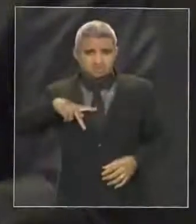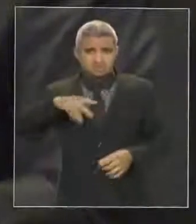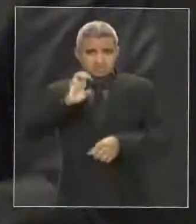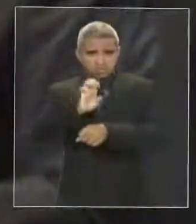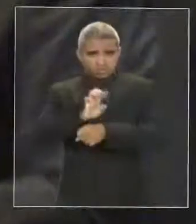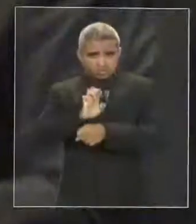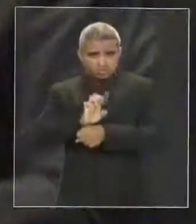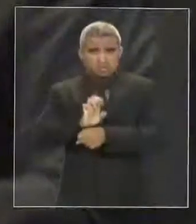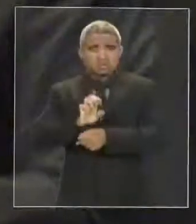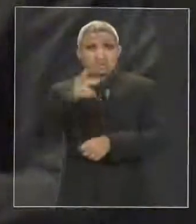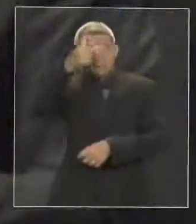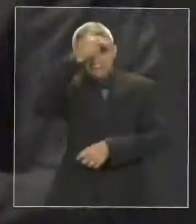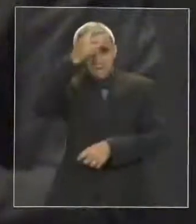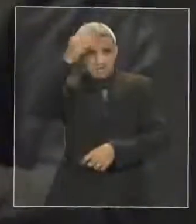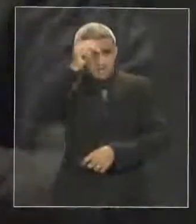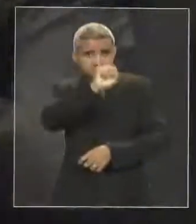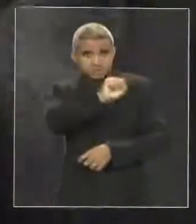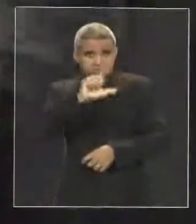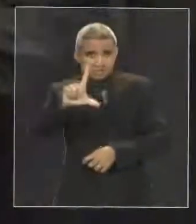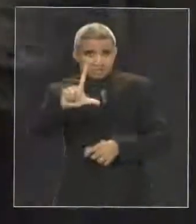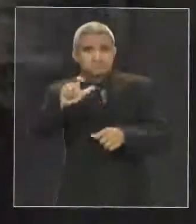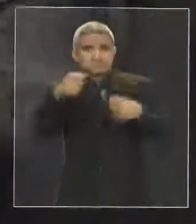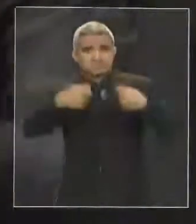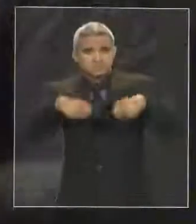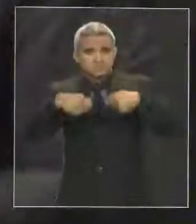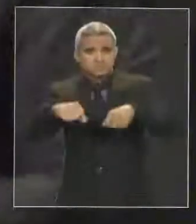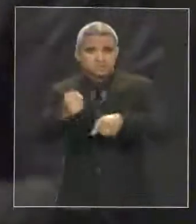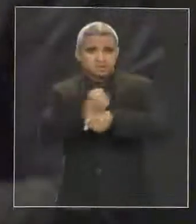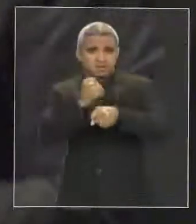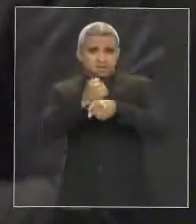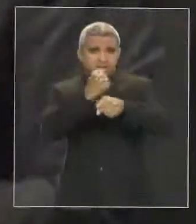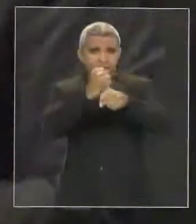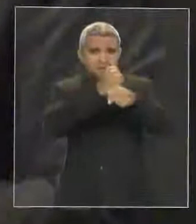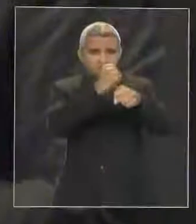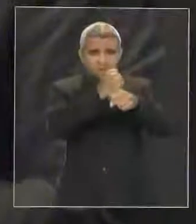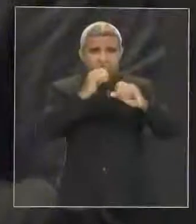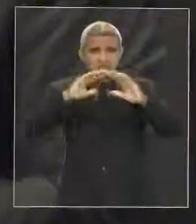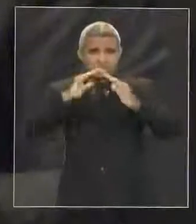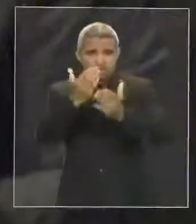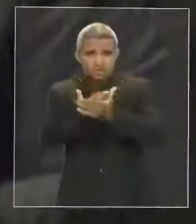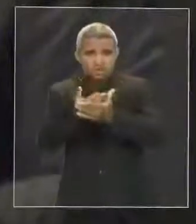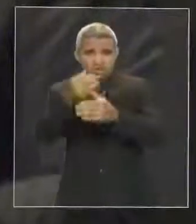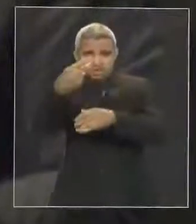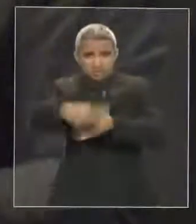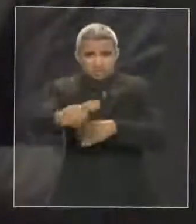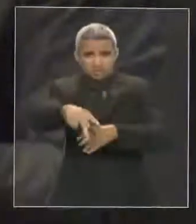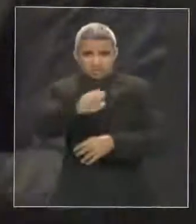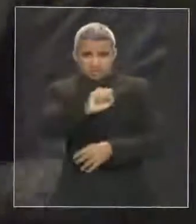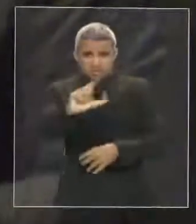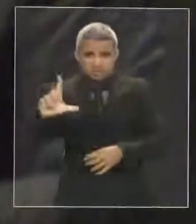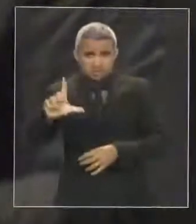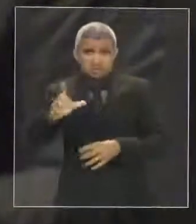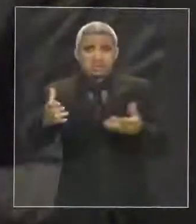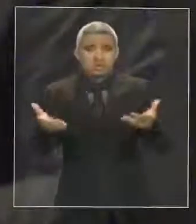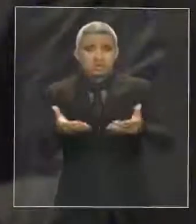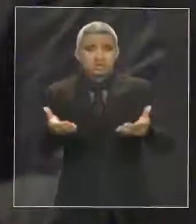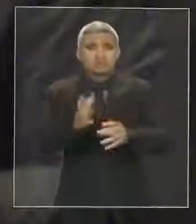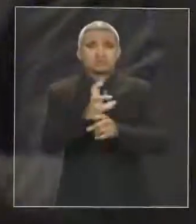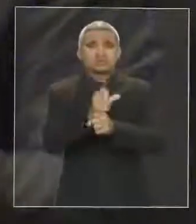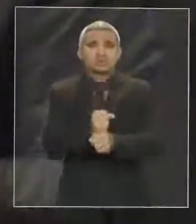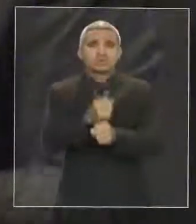Estado para que a Prefeitura de São Luís possa proceder à reforma de escolas no município. Nós temos hoje 40